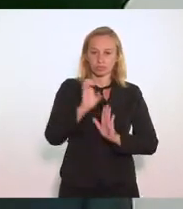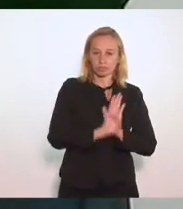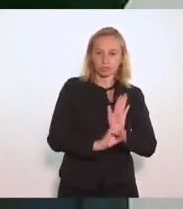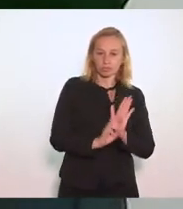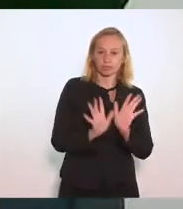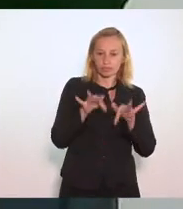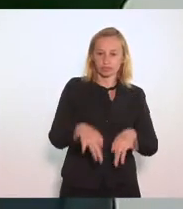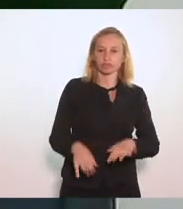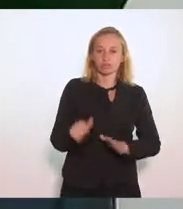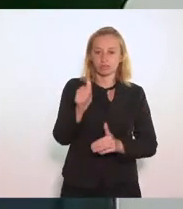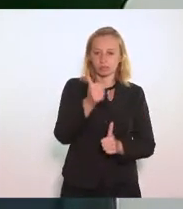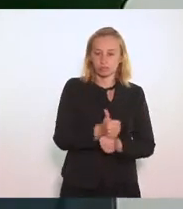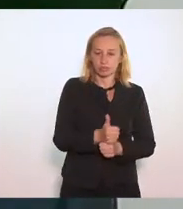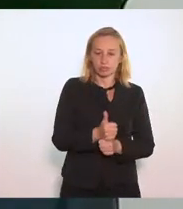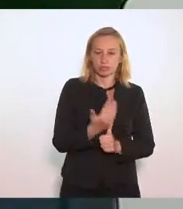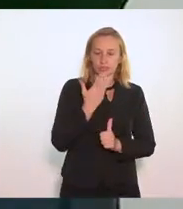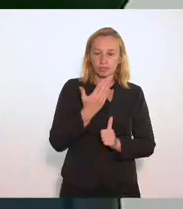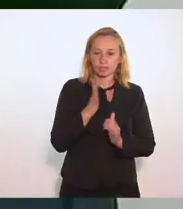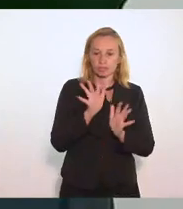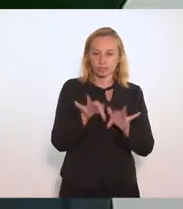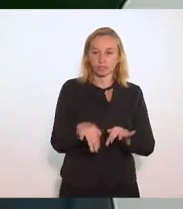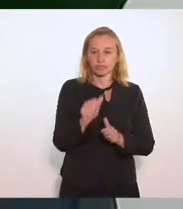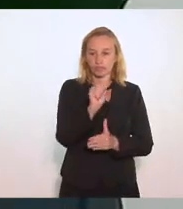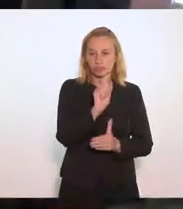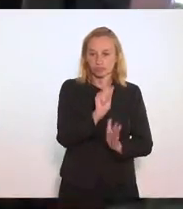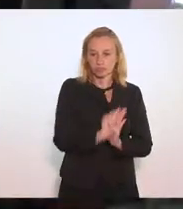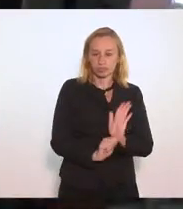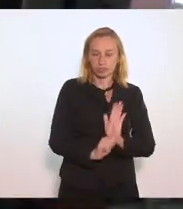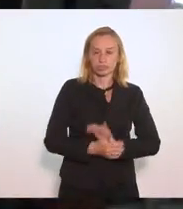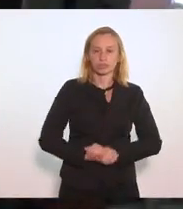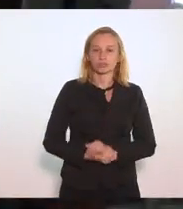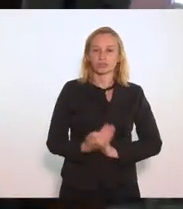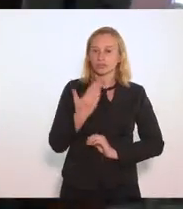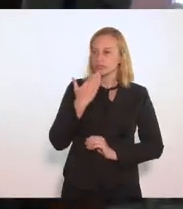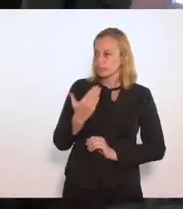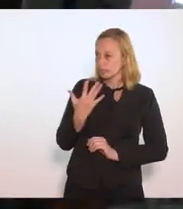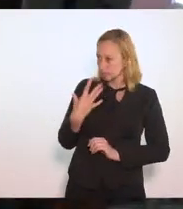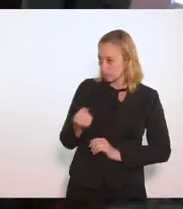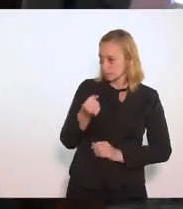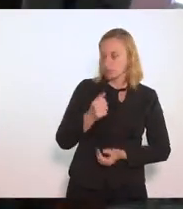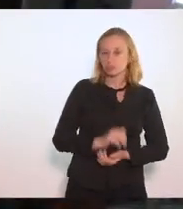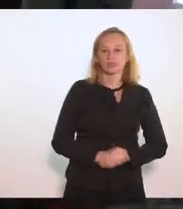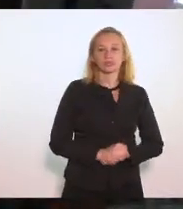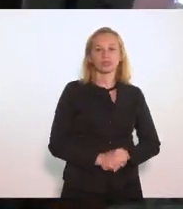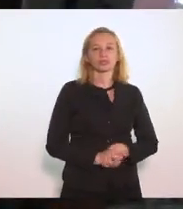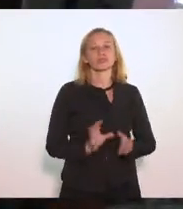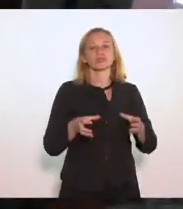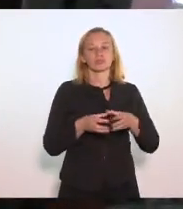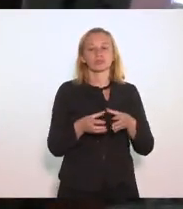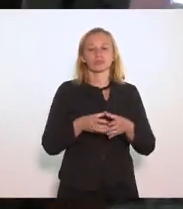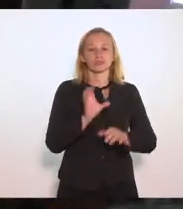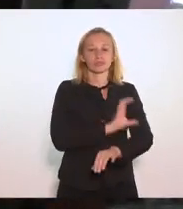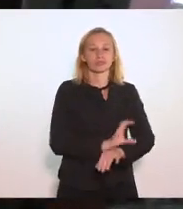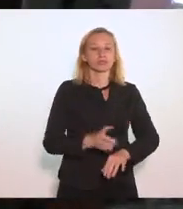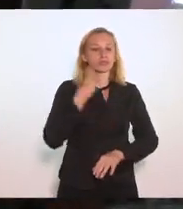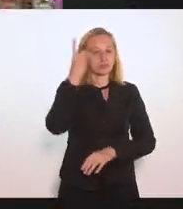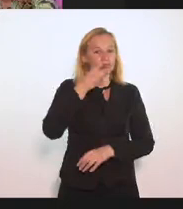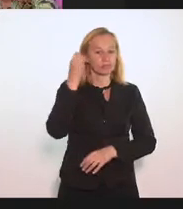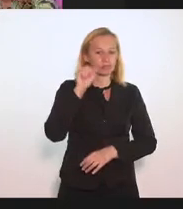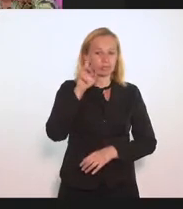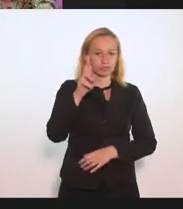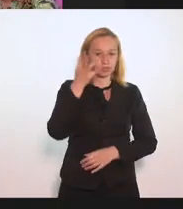concluindo por substitutivo pedindo forma final de redação presidência defere pedido de vossa excelência pela comissão de cultura deputado Helio Amar